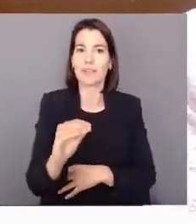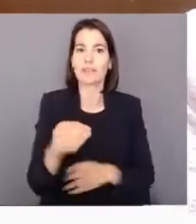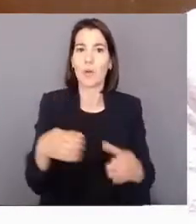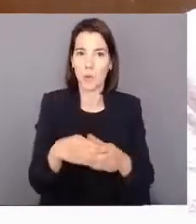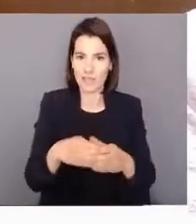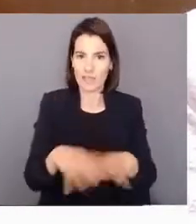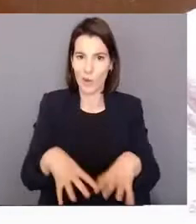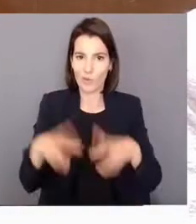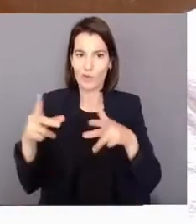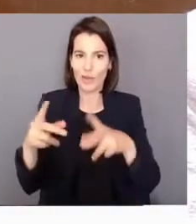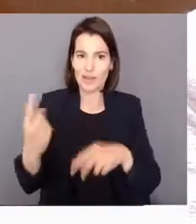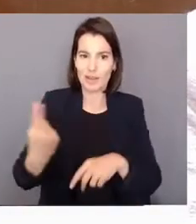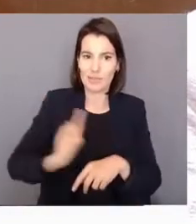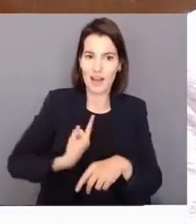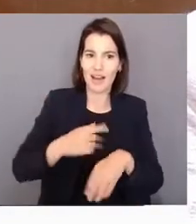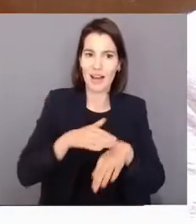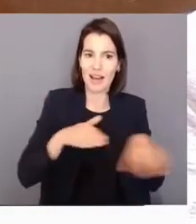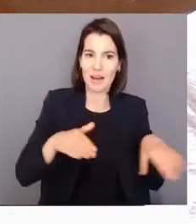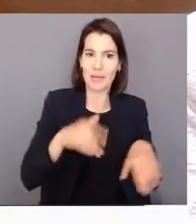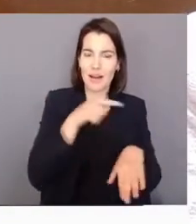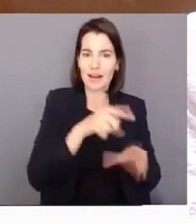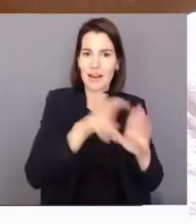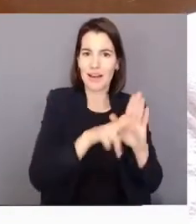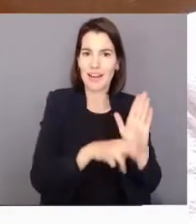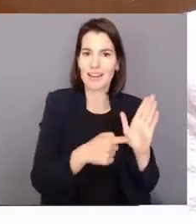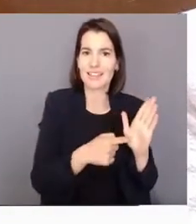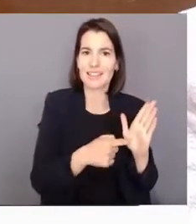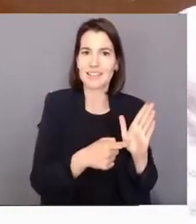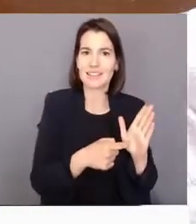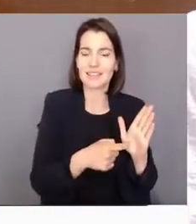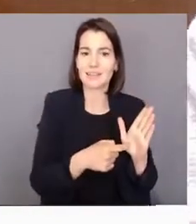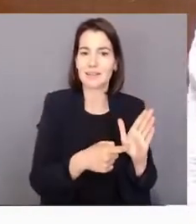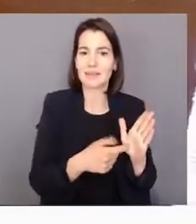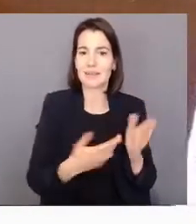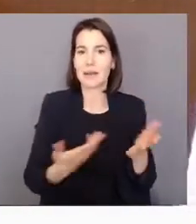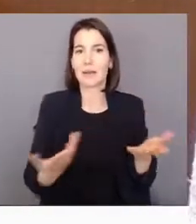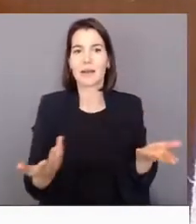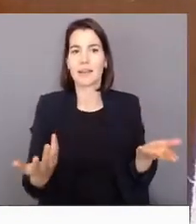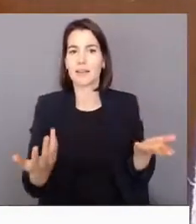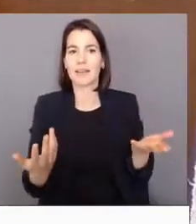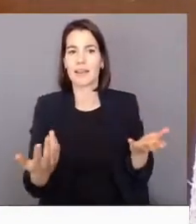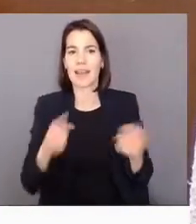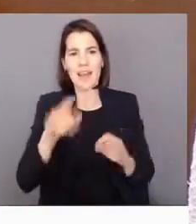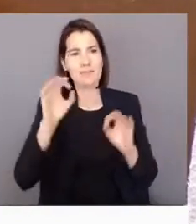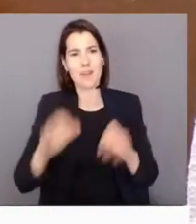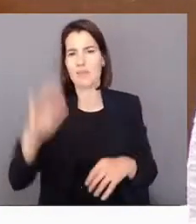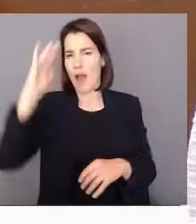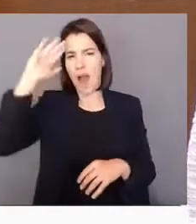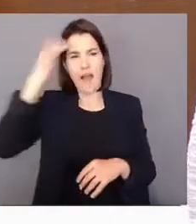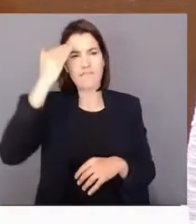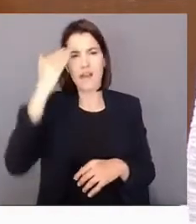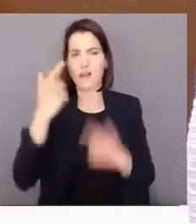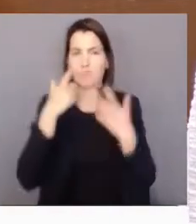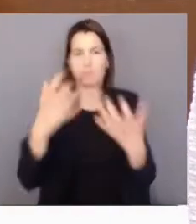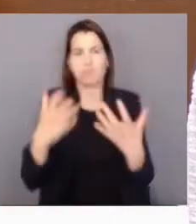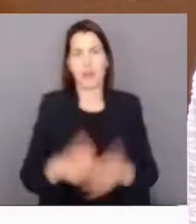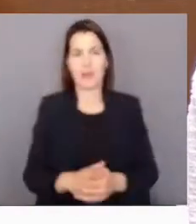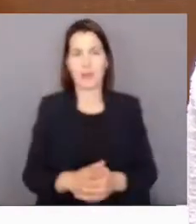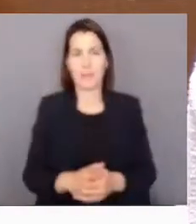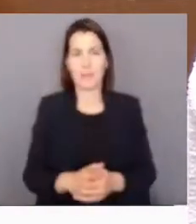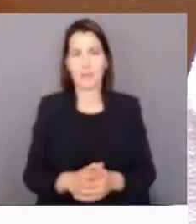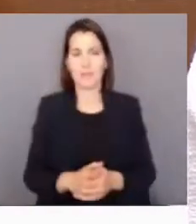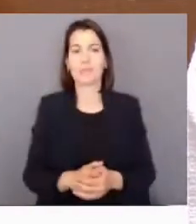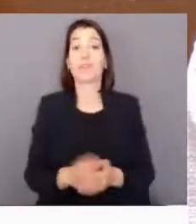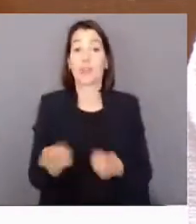a elaboração agora do regulamento. Vamos lá ver, isto é puro aportunismo. Mais, gestão do património arbóreo.